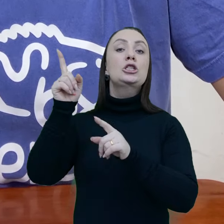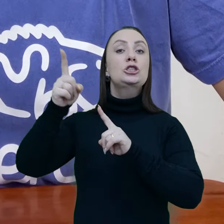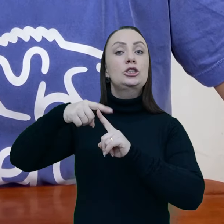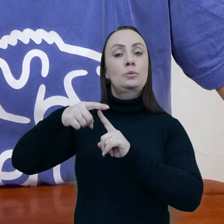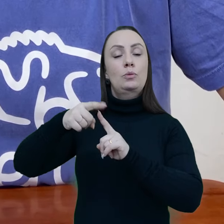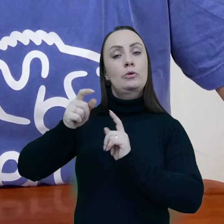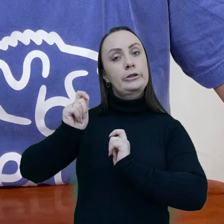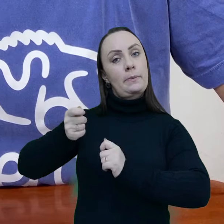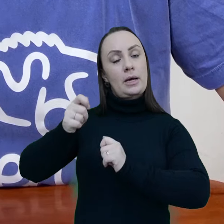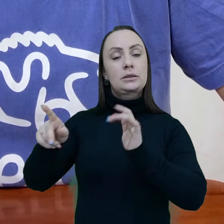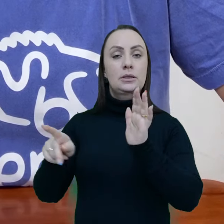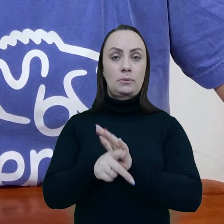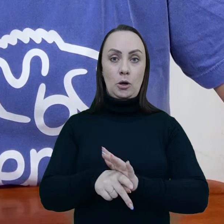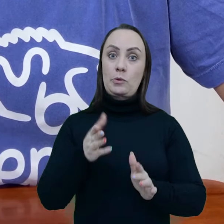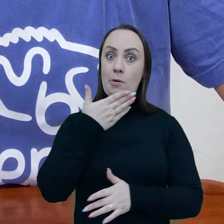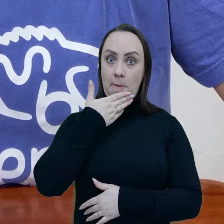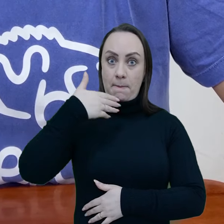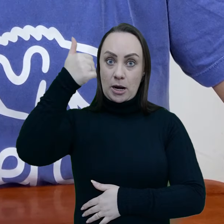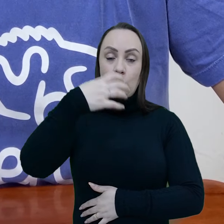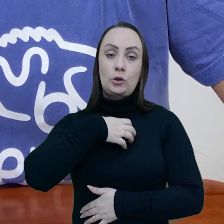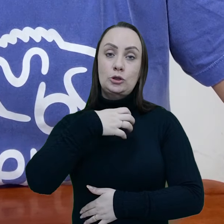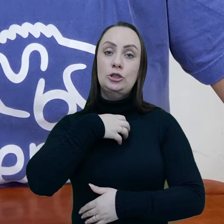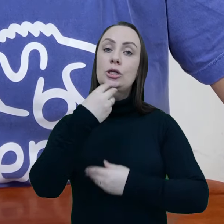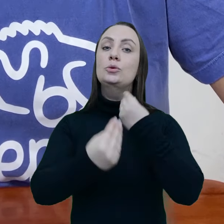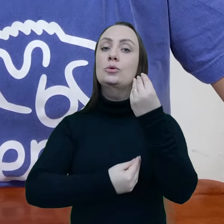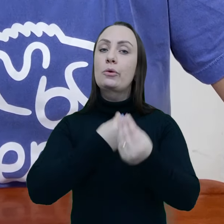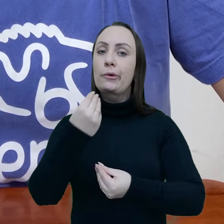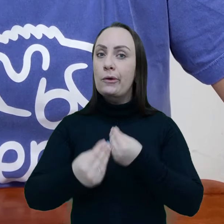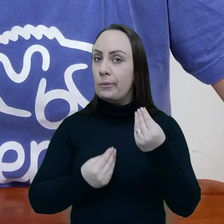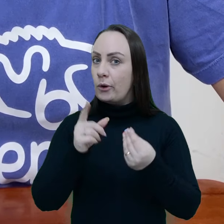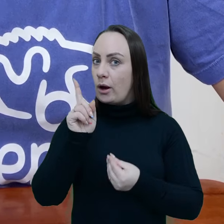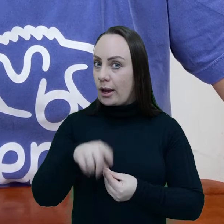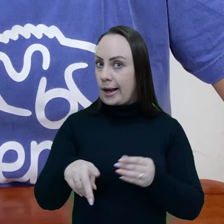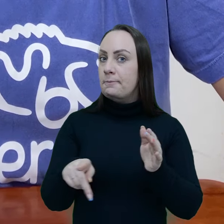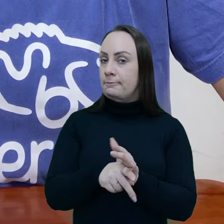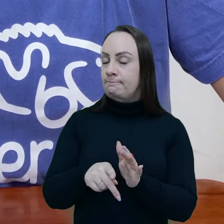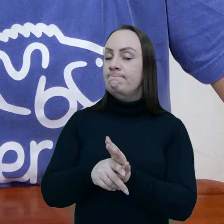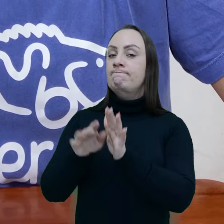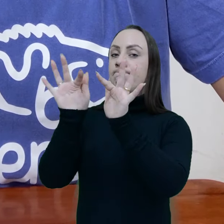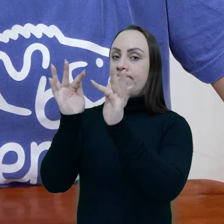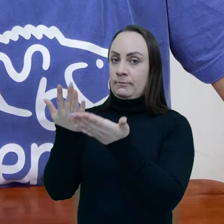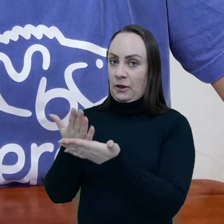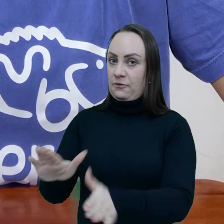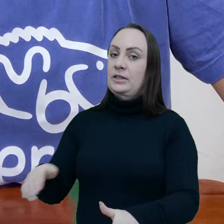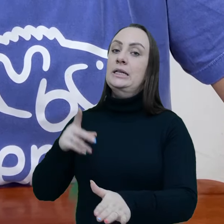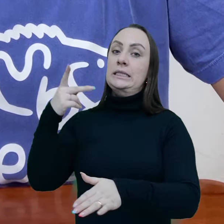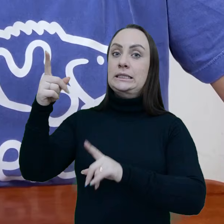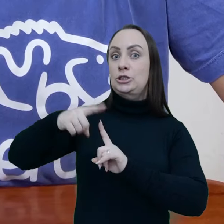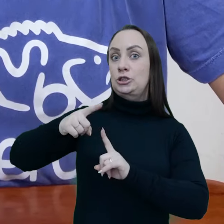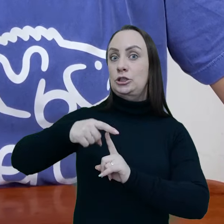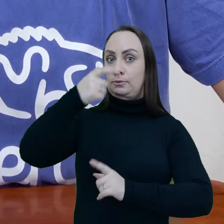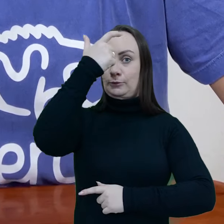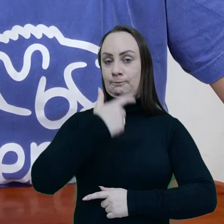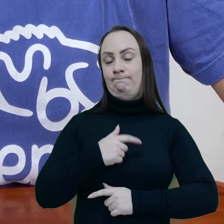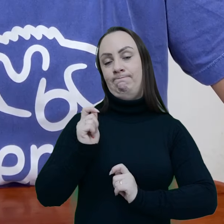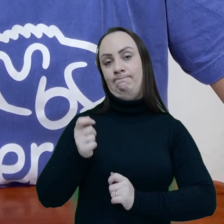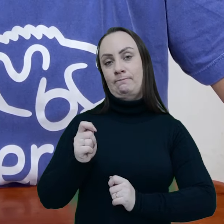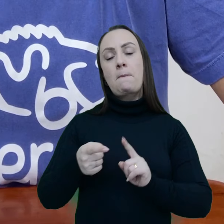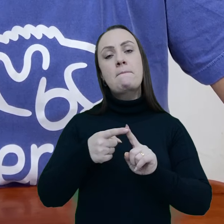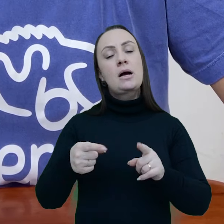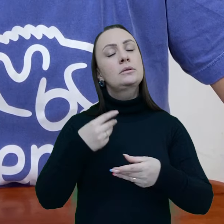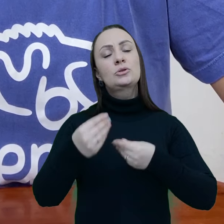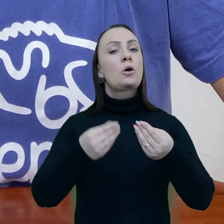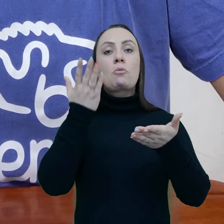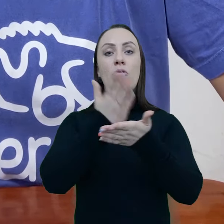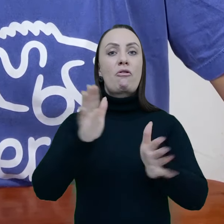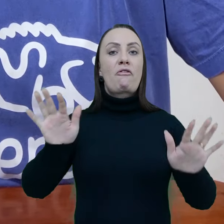já aboliram completamente essa pesca. E eu acredito que, talvez, a melhor forma de a gente tentar diminuir esses impactos seria também abolir esse tipo